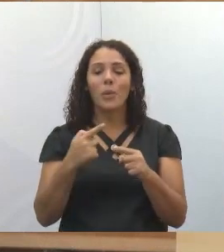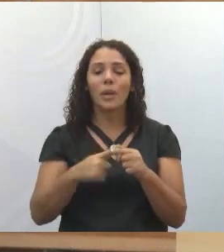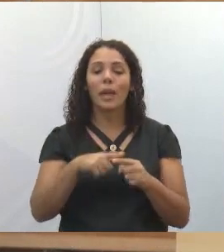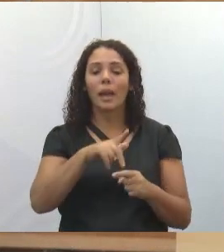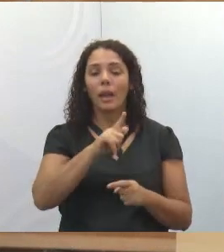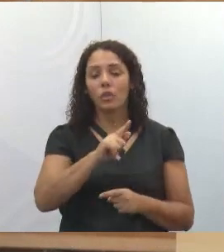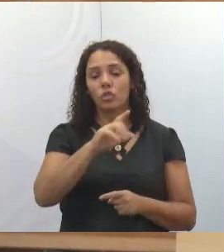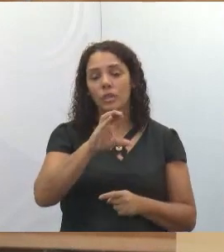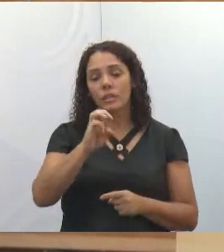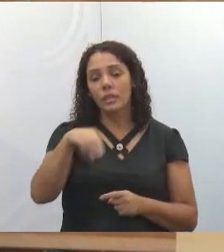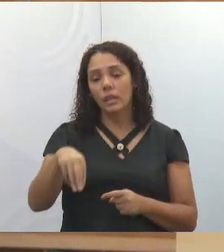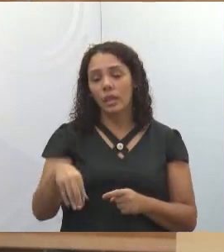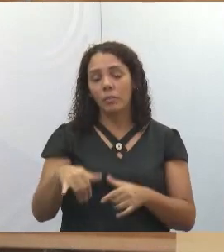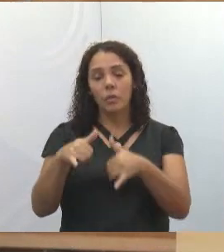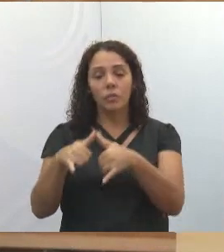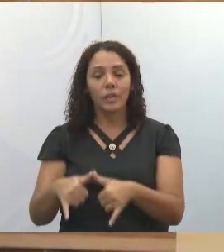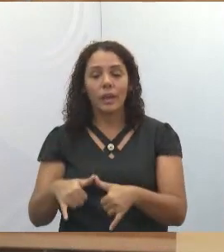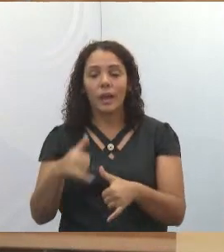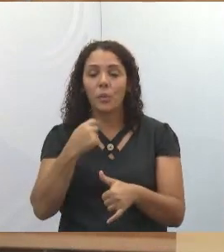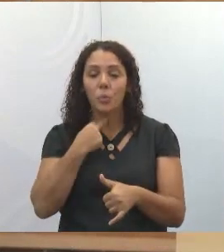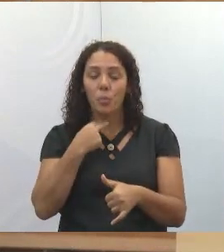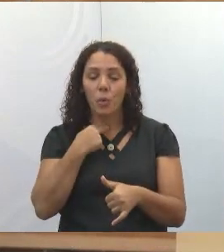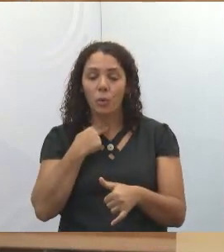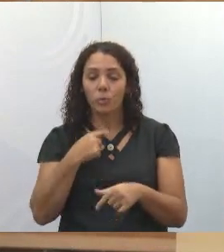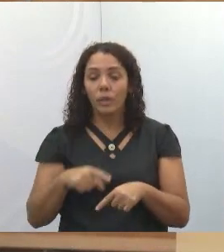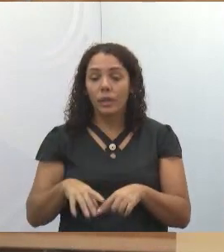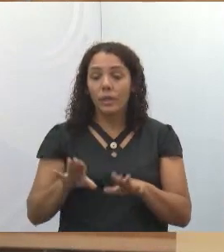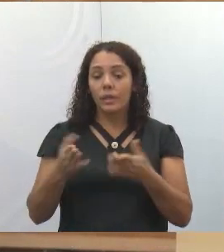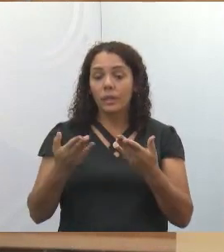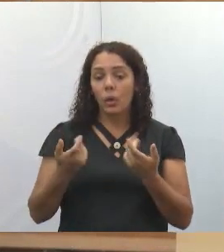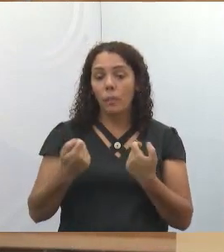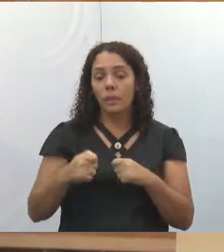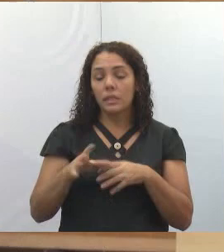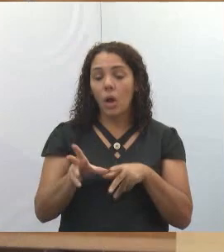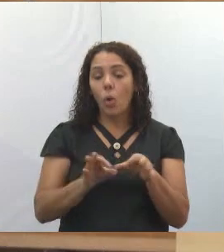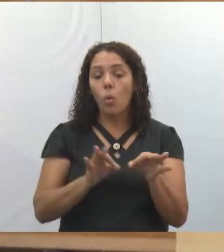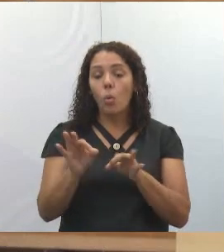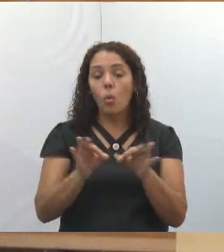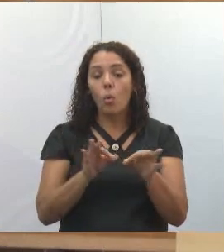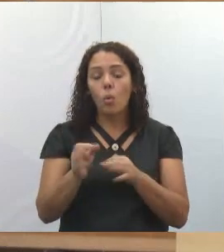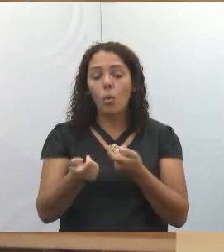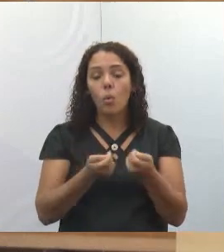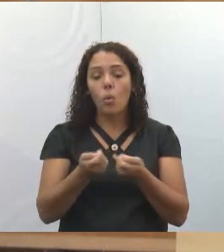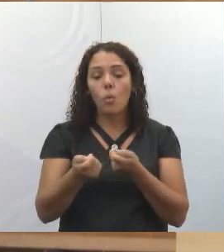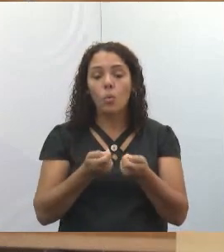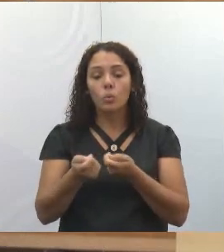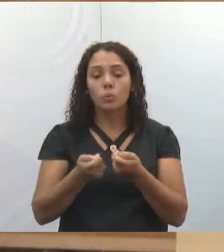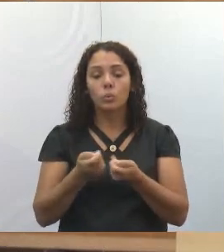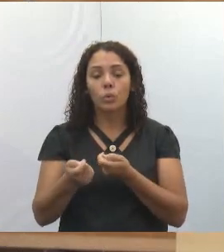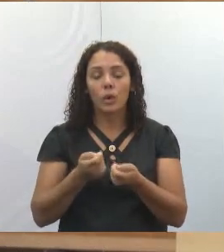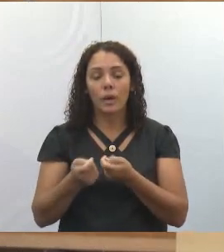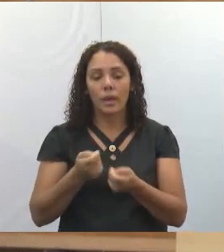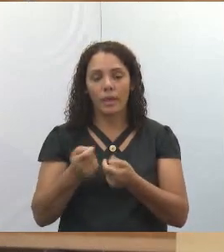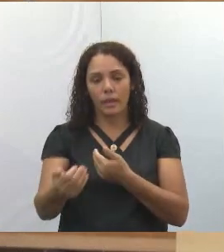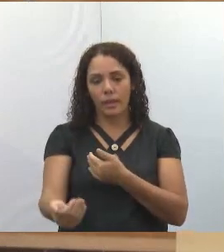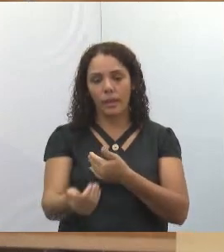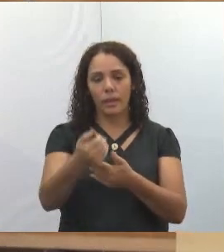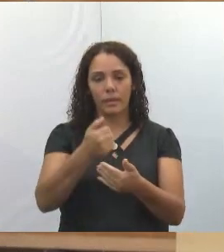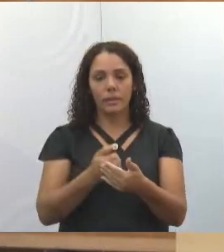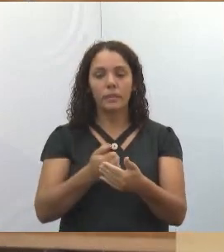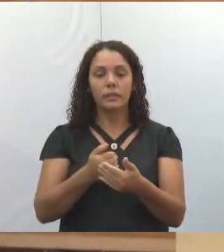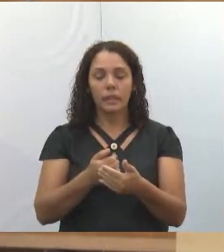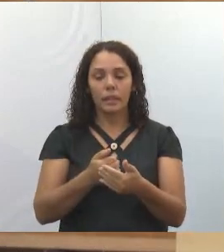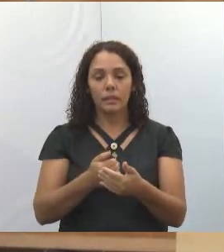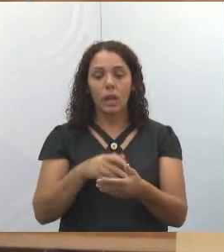que a gente possa ter um controlador de acesso, que nos lugares onde as pessoas possam transitar, sejam transitados aqueles que realmente